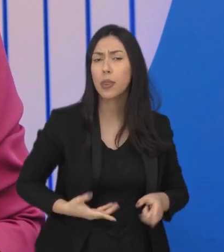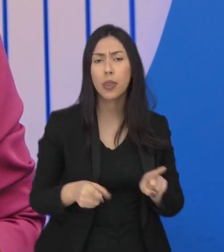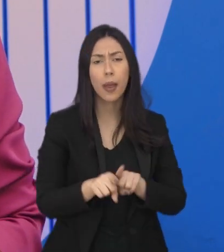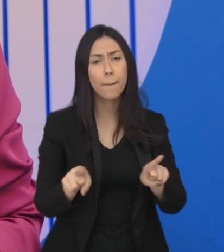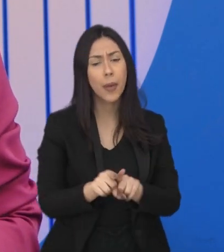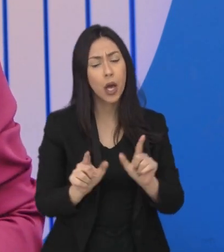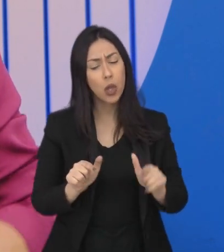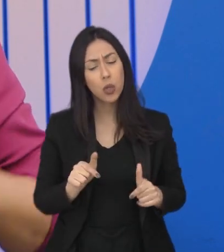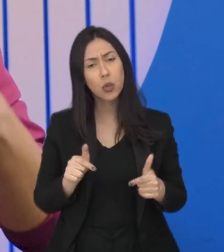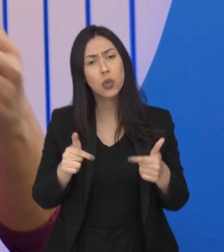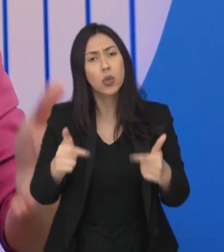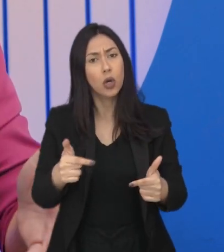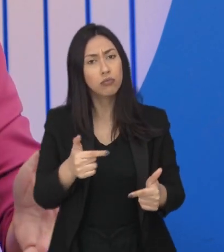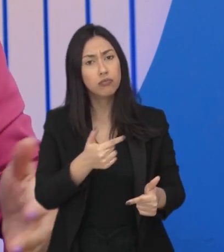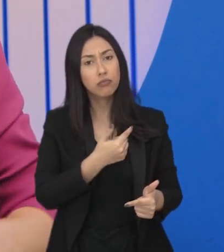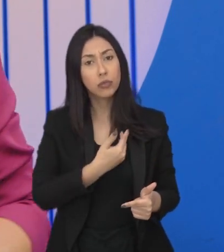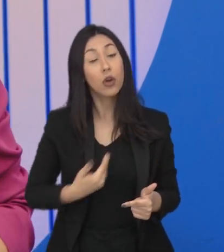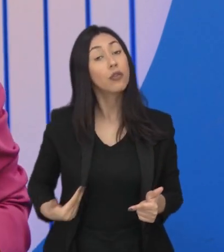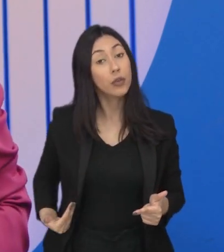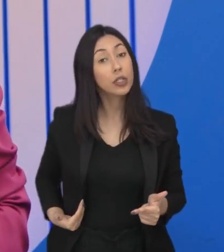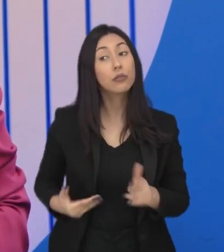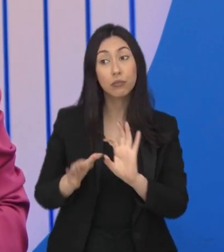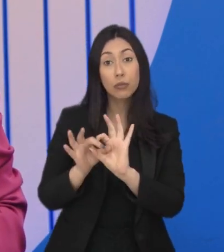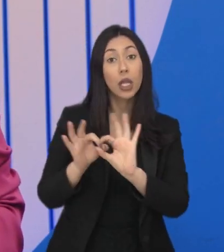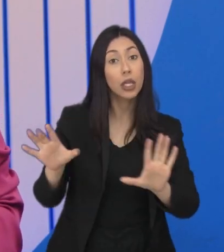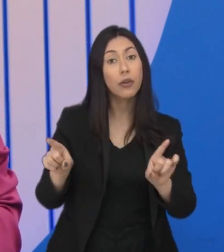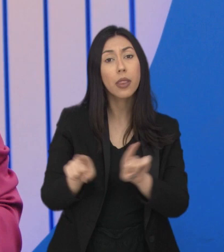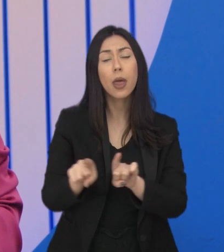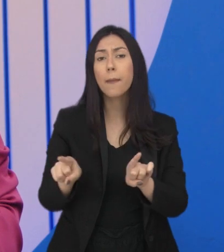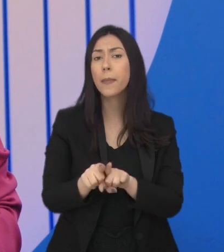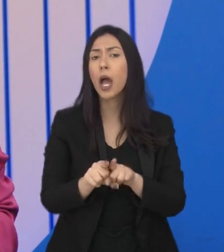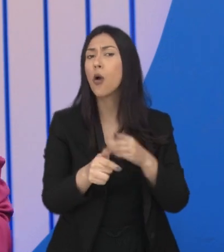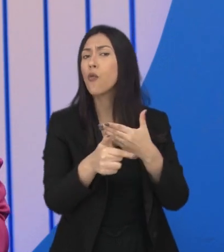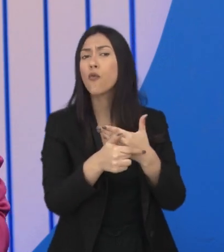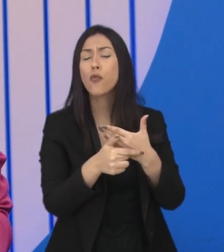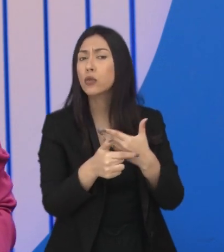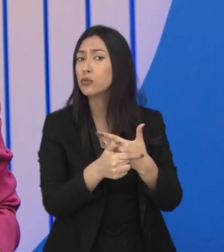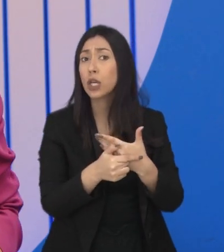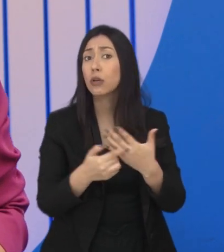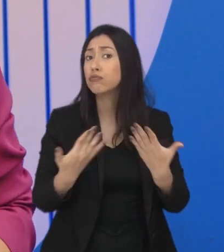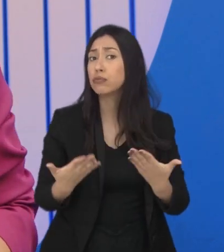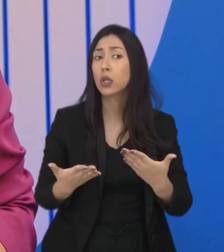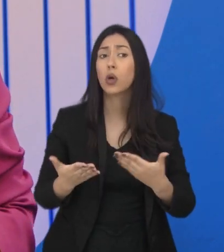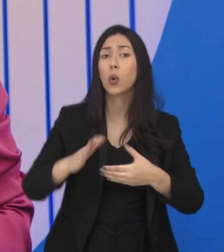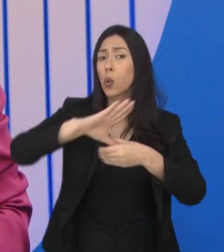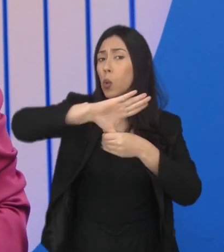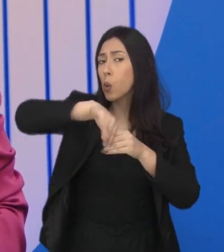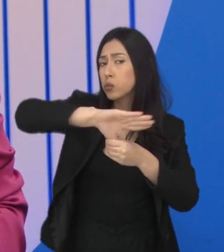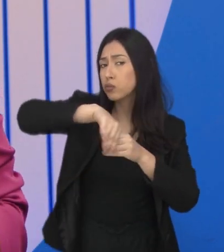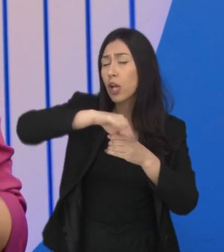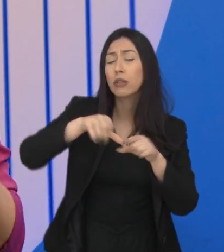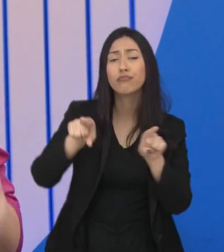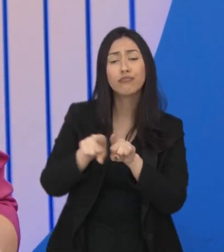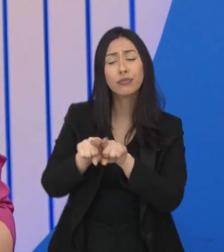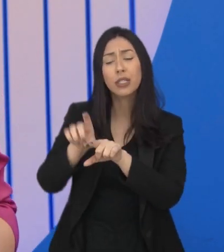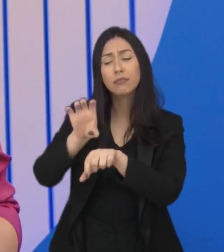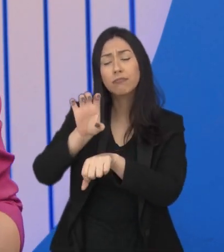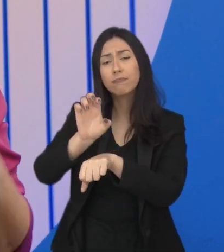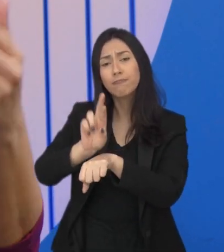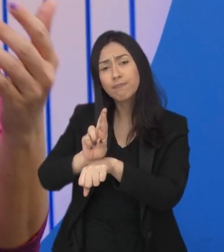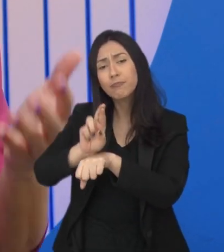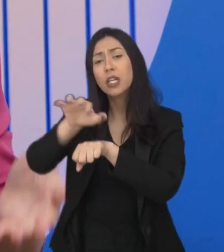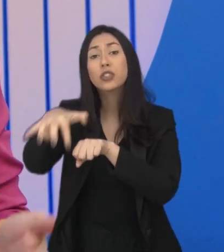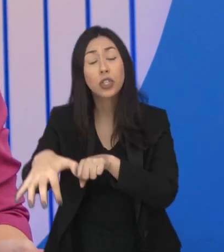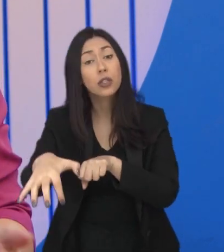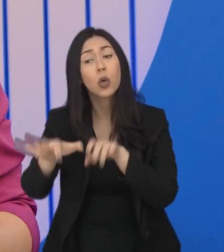públicas que eles têm acesso e qual o papel de órgãos como consulados e embaixadas no acolhimento